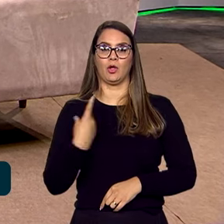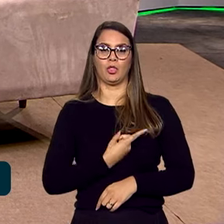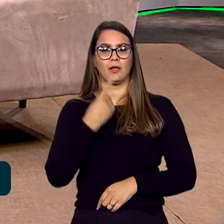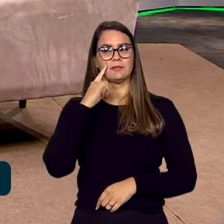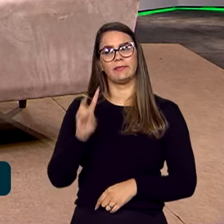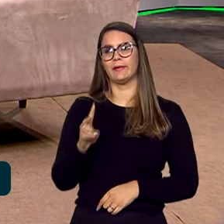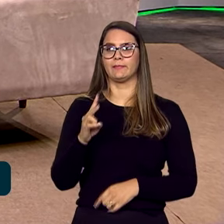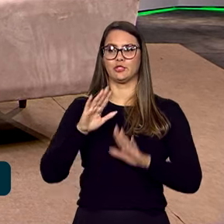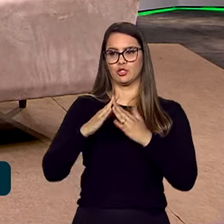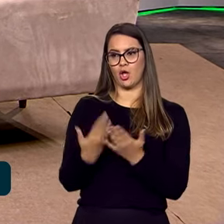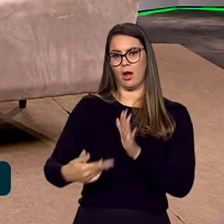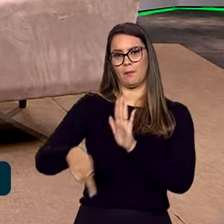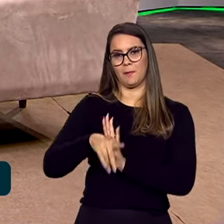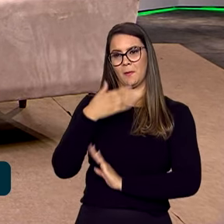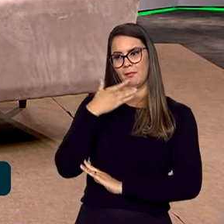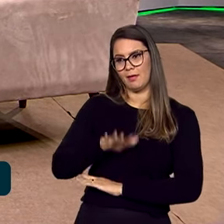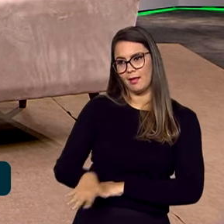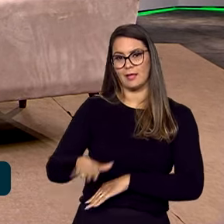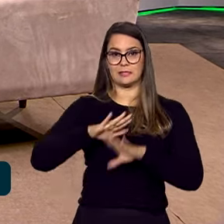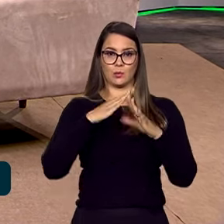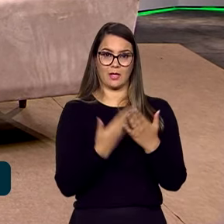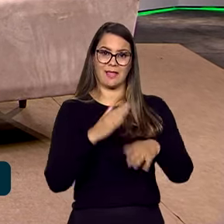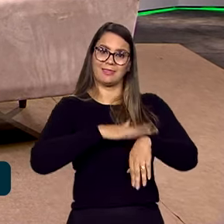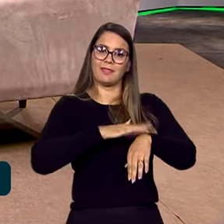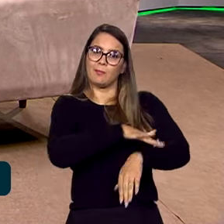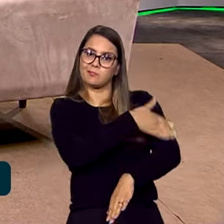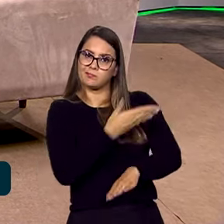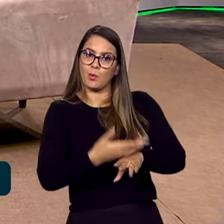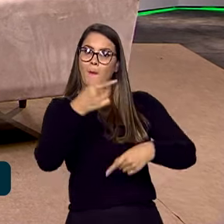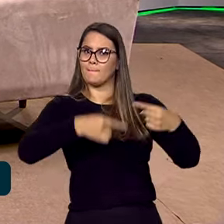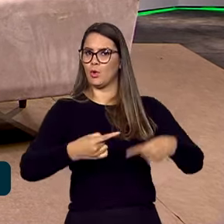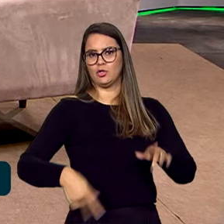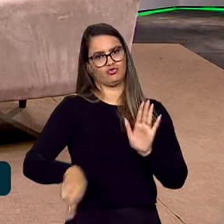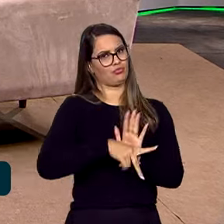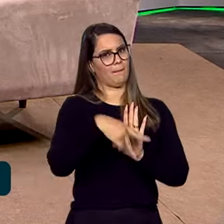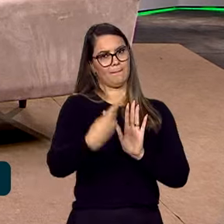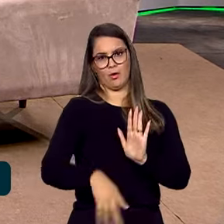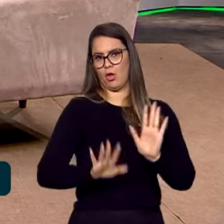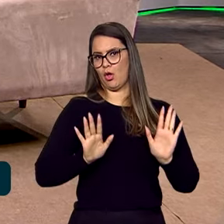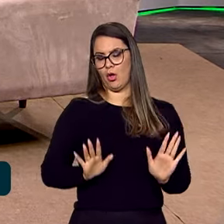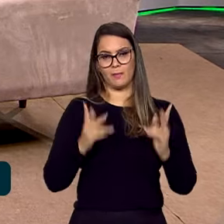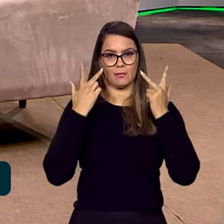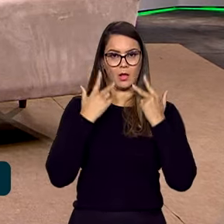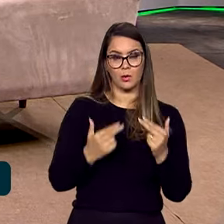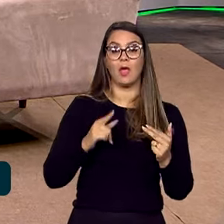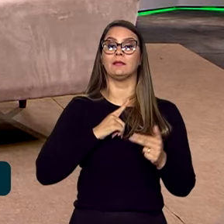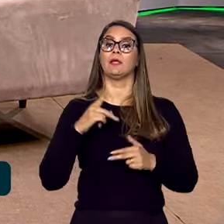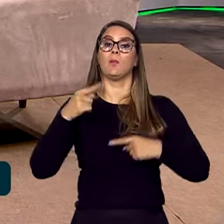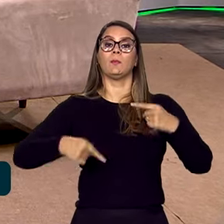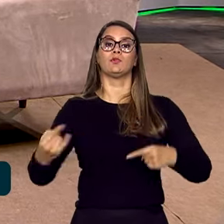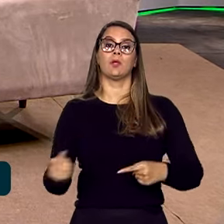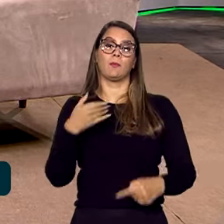questão das creches, da educação de tempo integral, que já são políticas que existem, agora tem uma política muito importante do governo federal